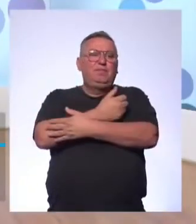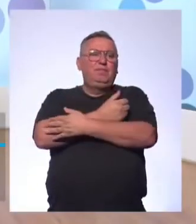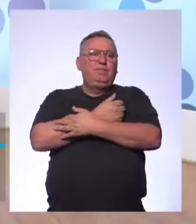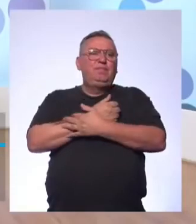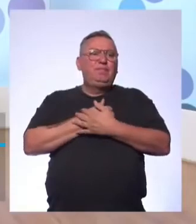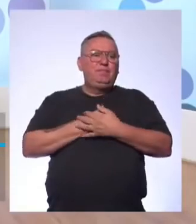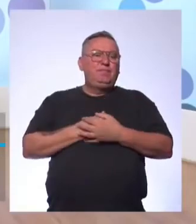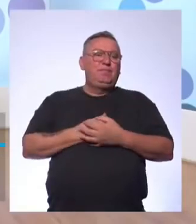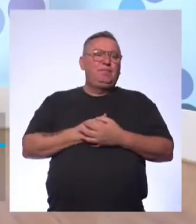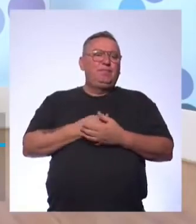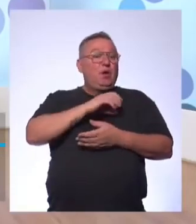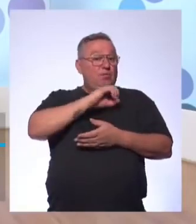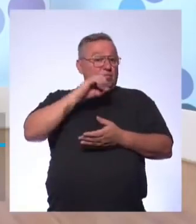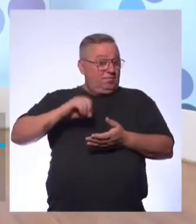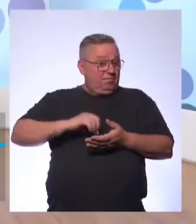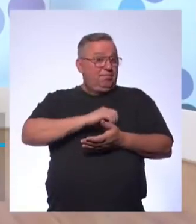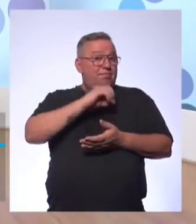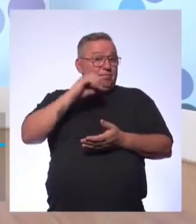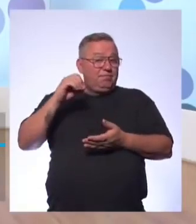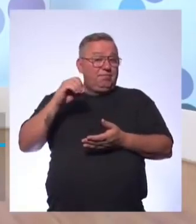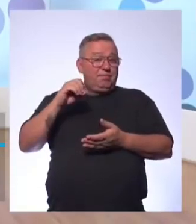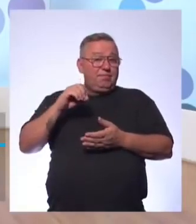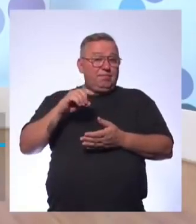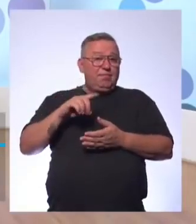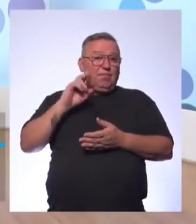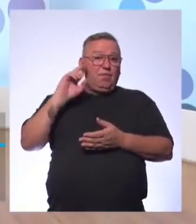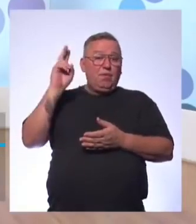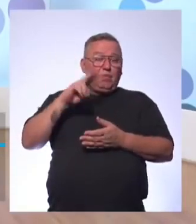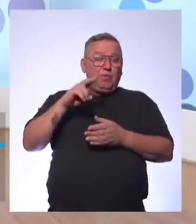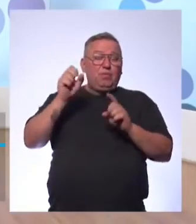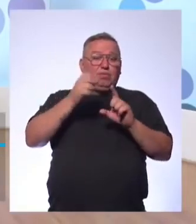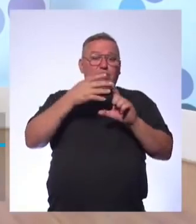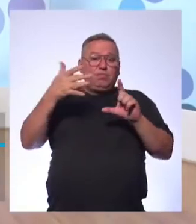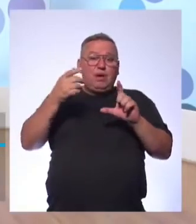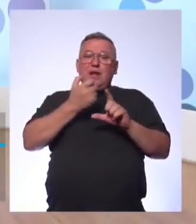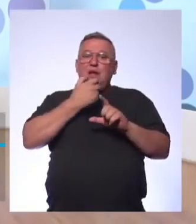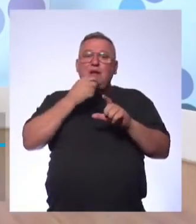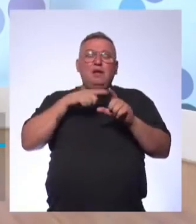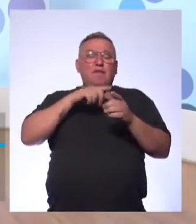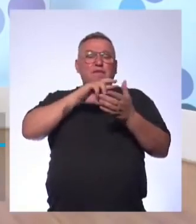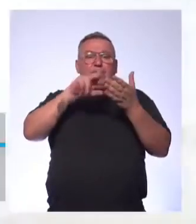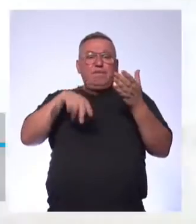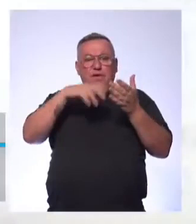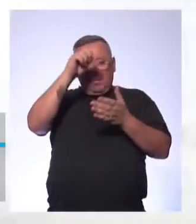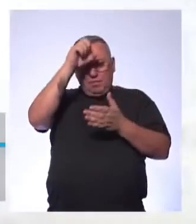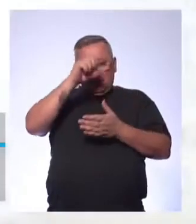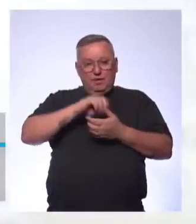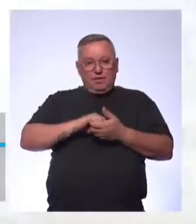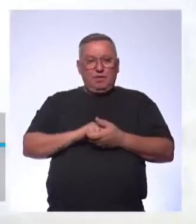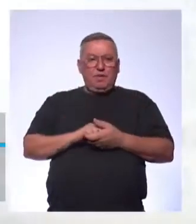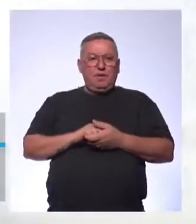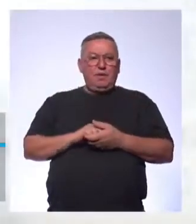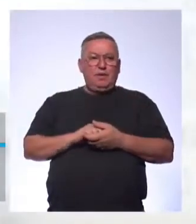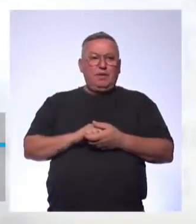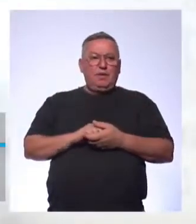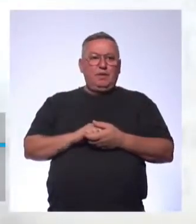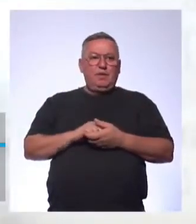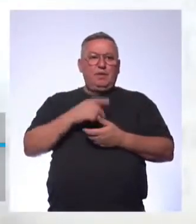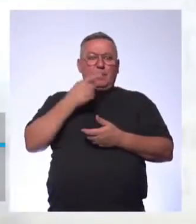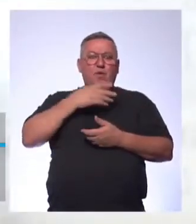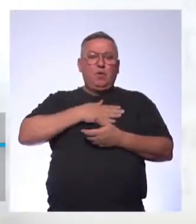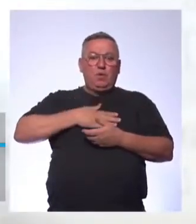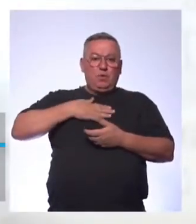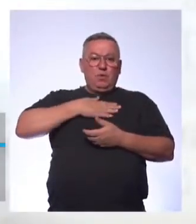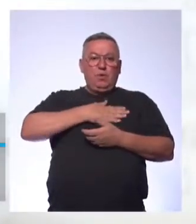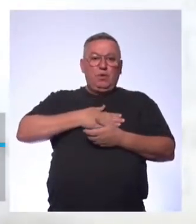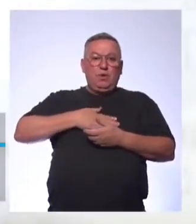aula de inglês No centro de mídias Ou põe o seriado O jogo em inglês, né? Tem várias maneiras aí De melhorar, tá bom? Então, o eu gostaria